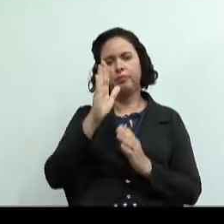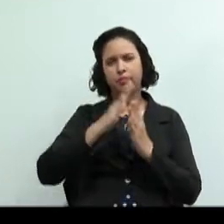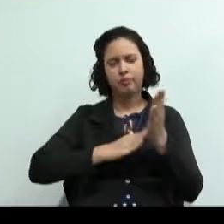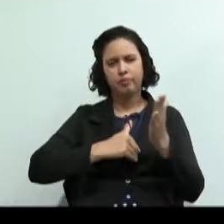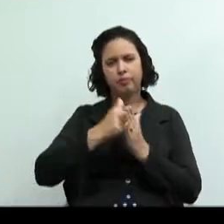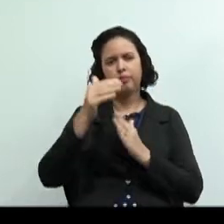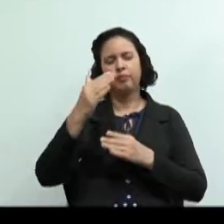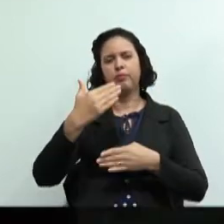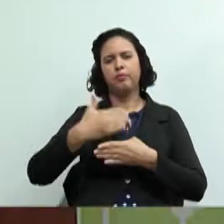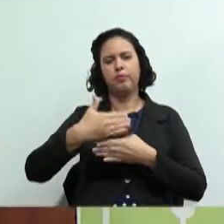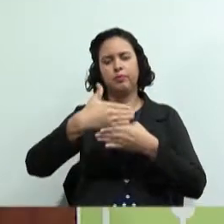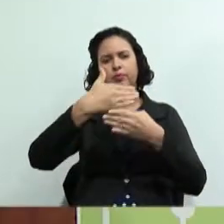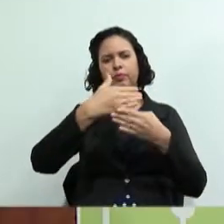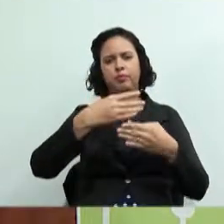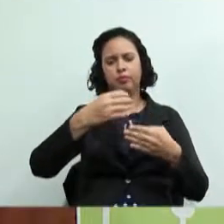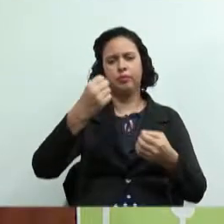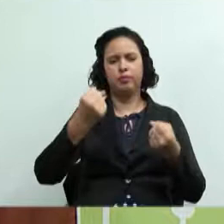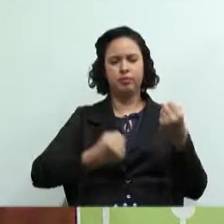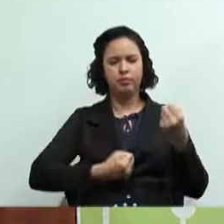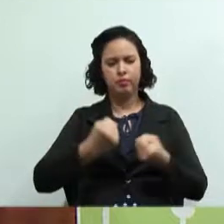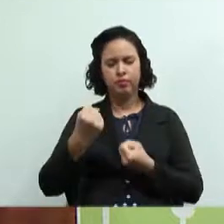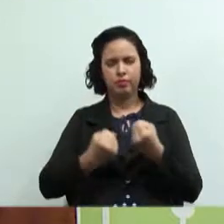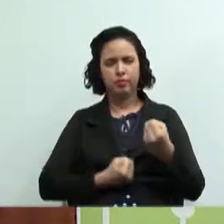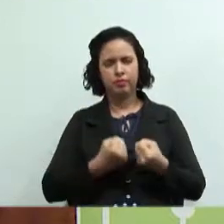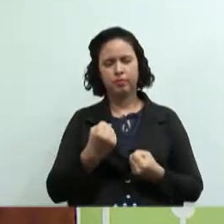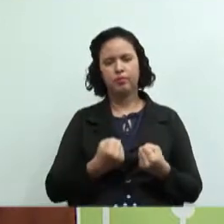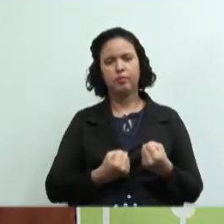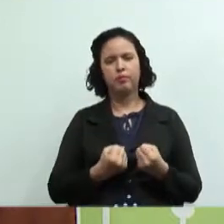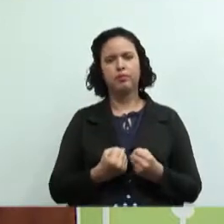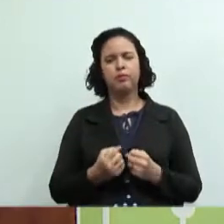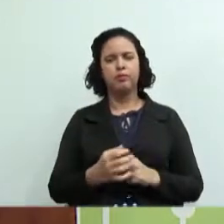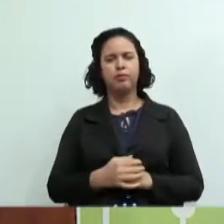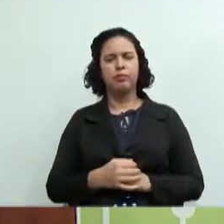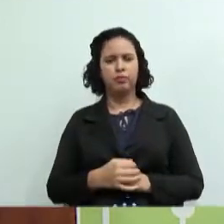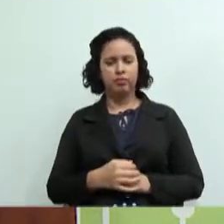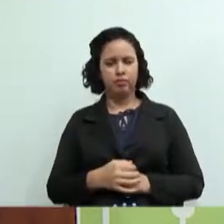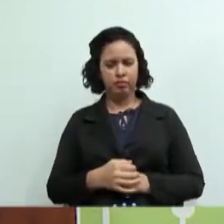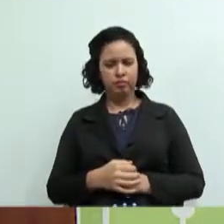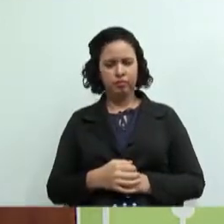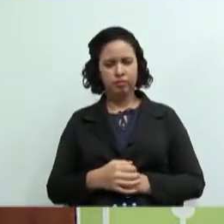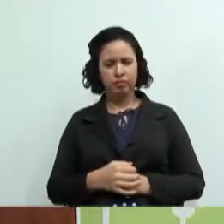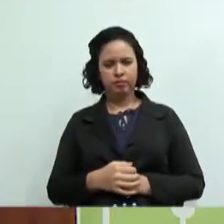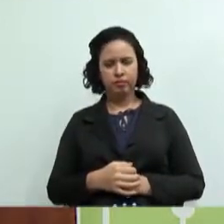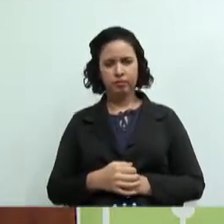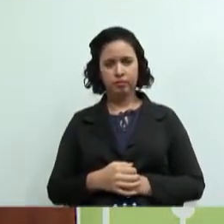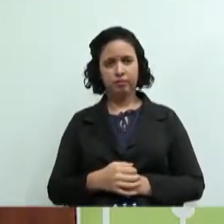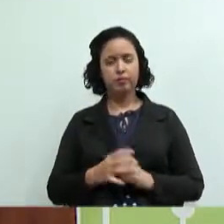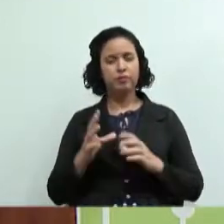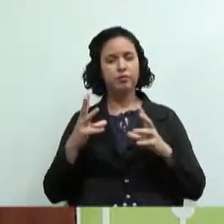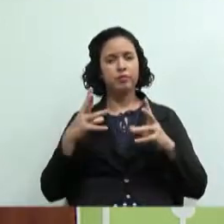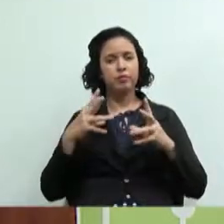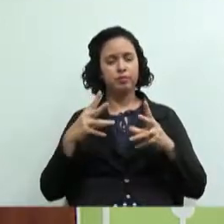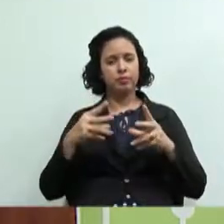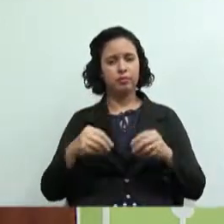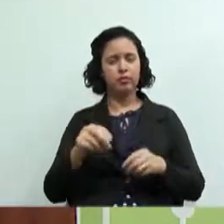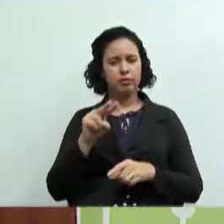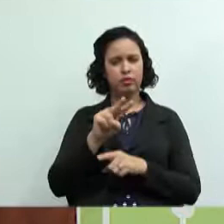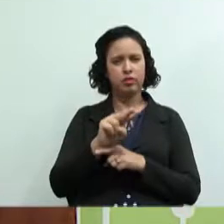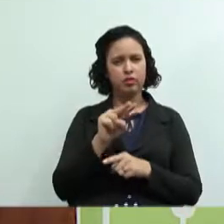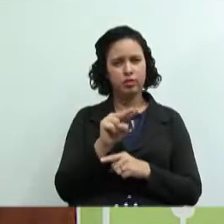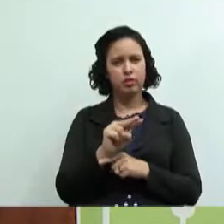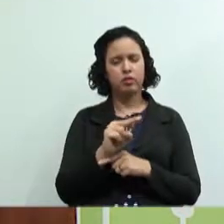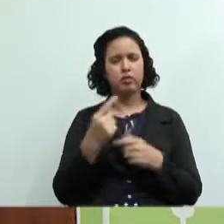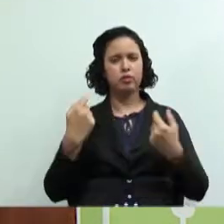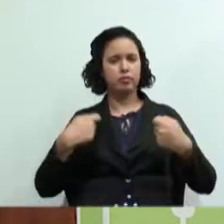deixaram de ter um motorista deixaram de ter uma pessoa que faz limpeza deixaram de ter um vigilante e quando